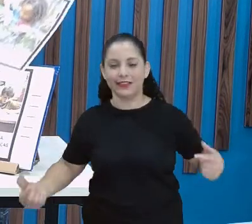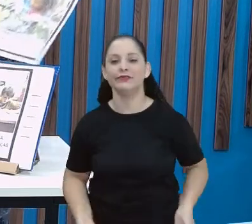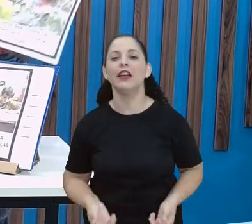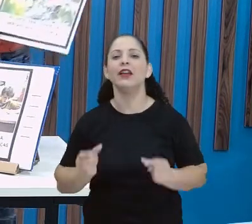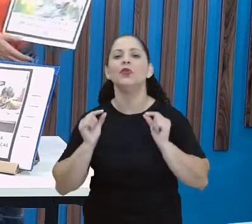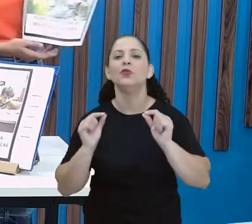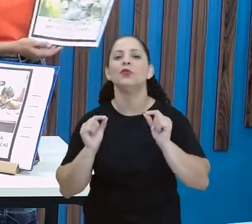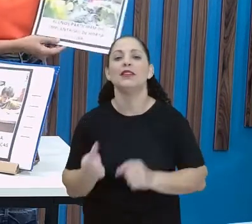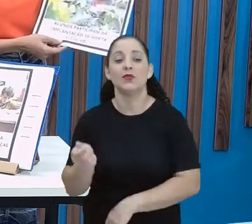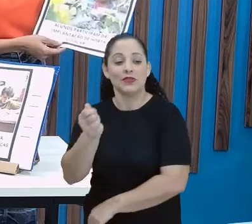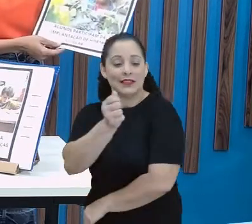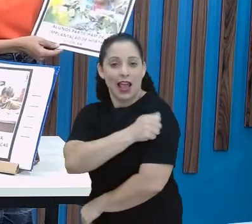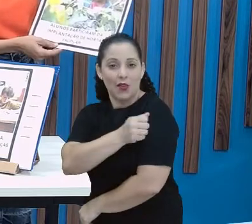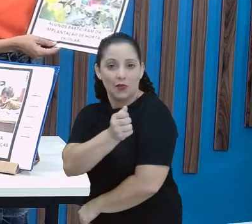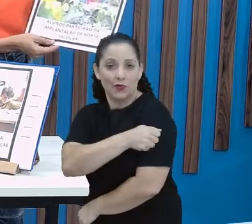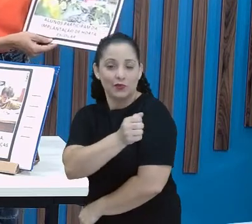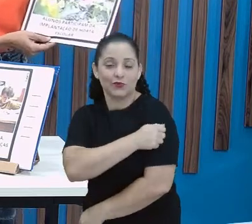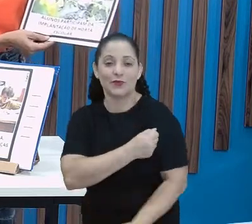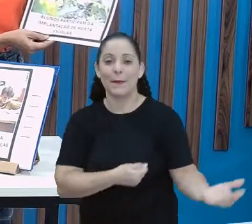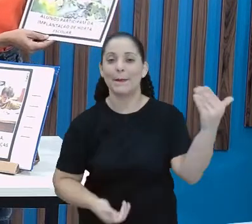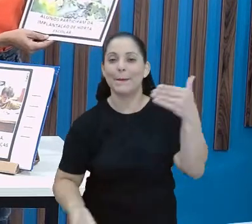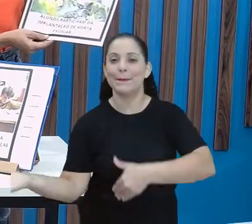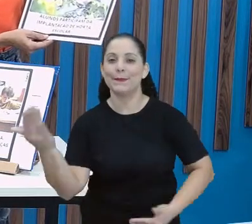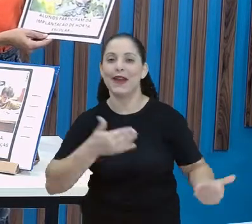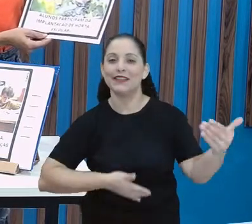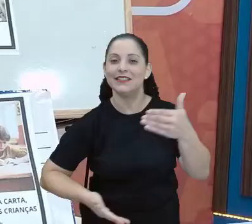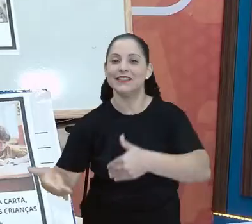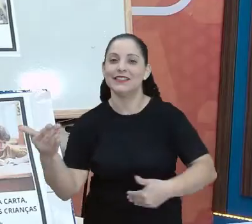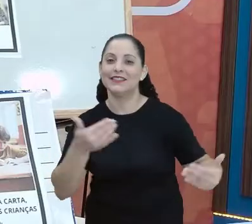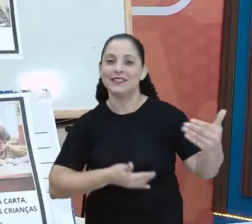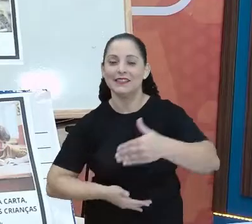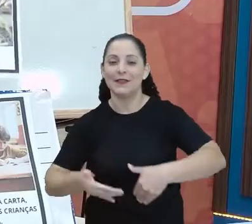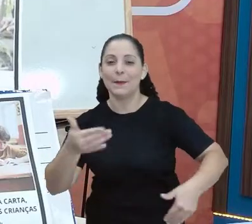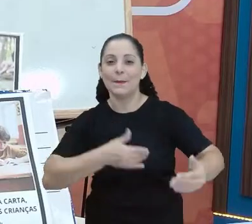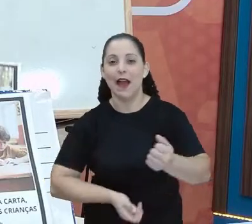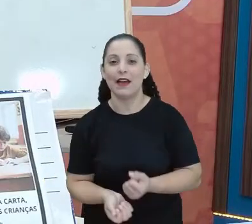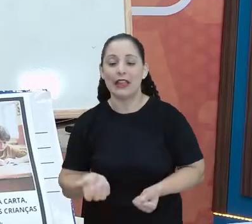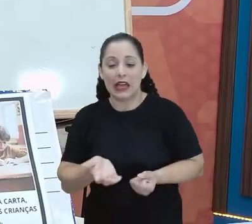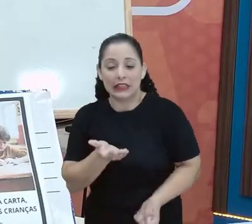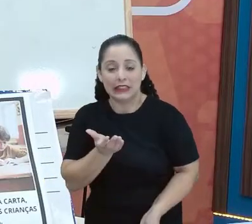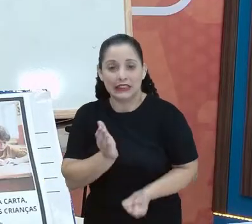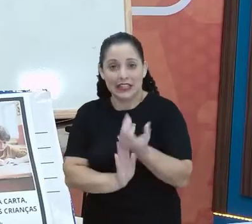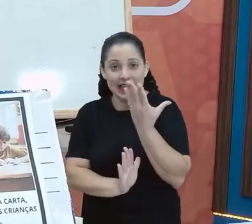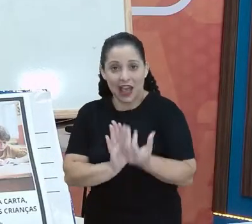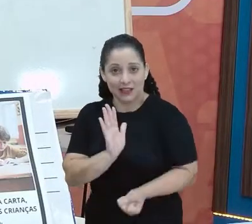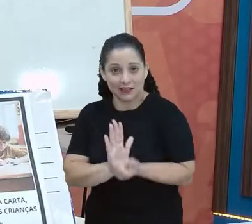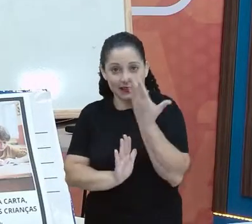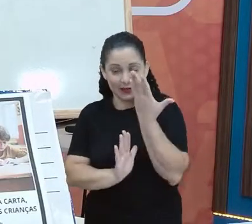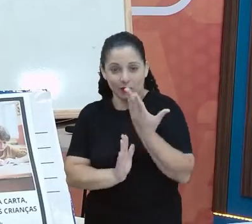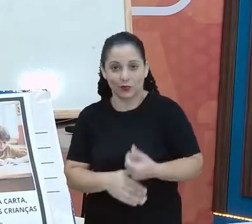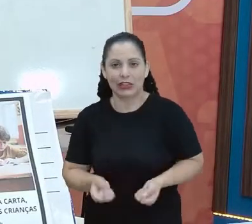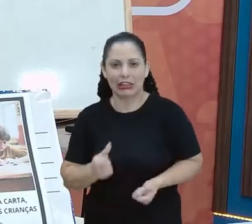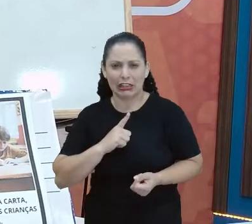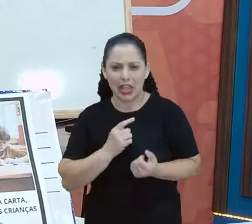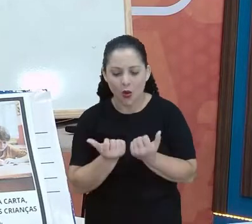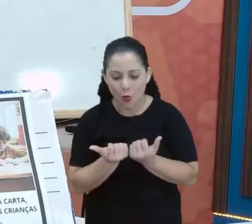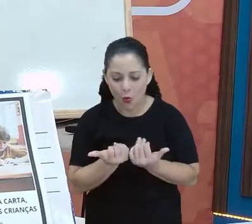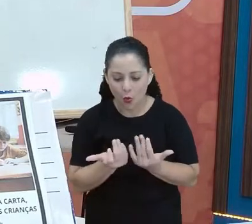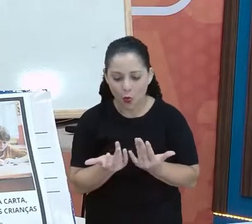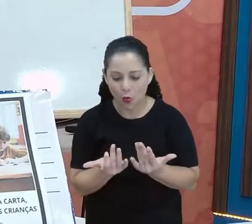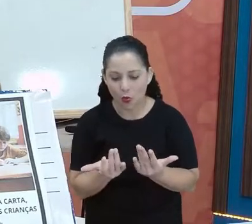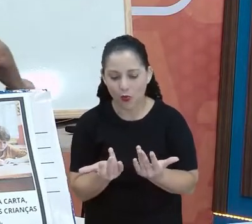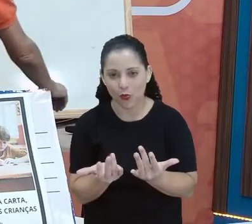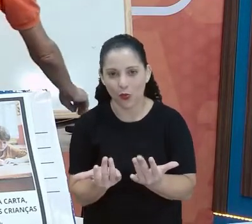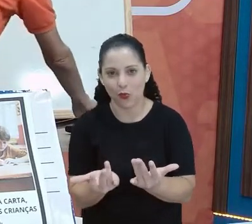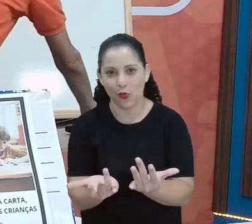alunos participam da implantação de Horta Escolar. E a gente vai colocar isso